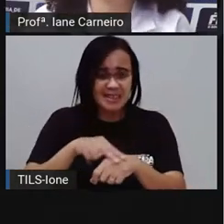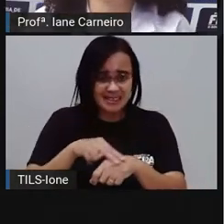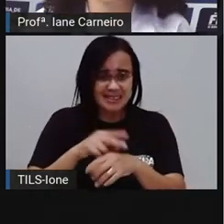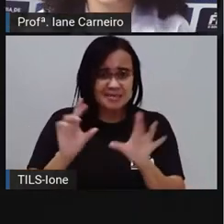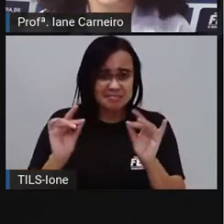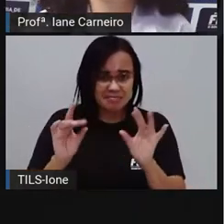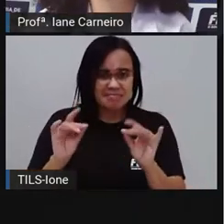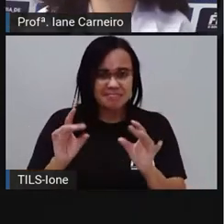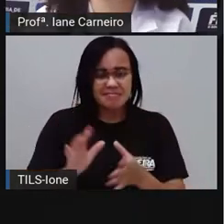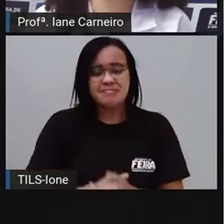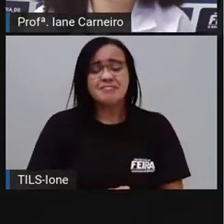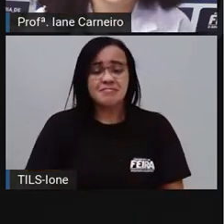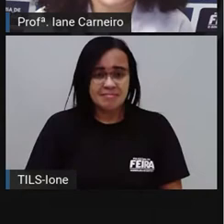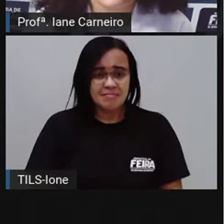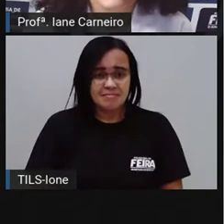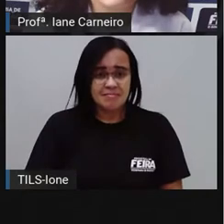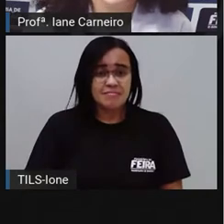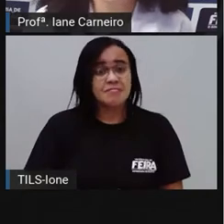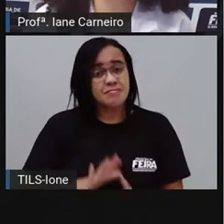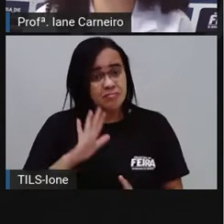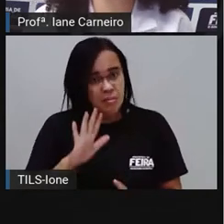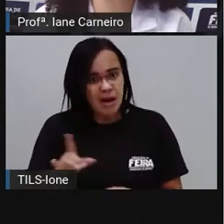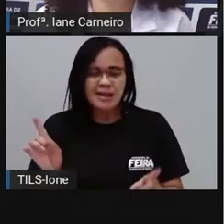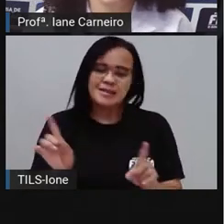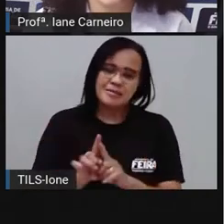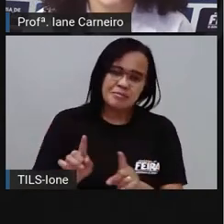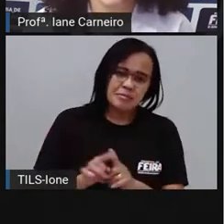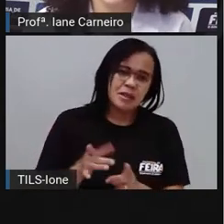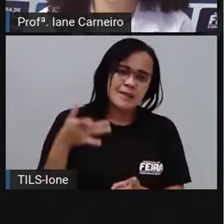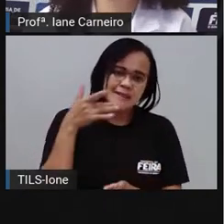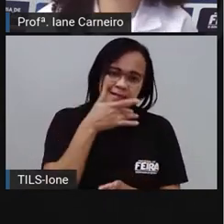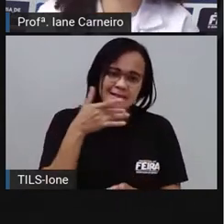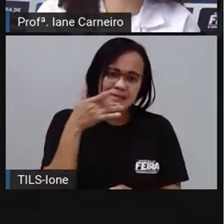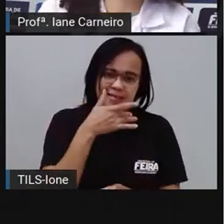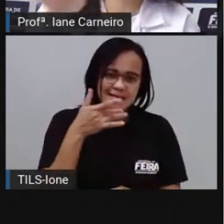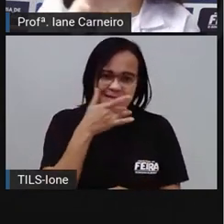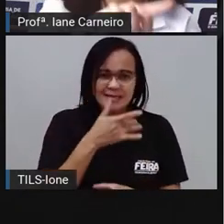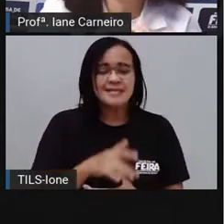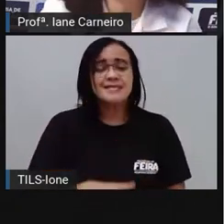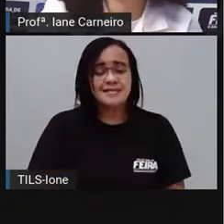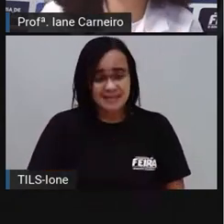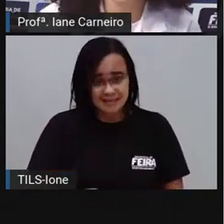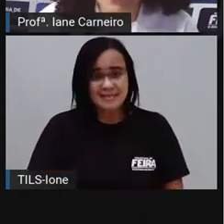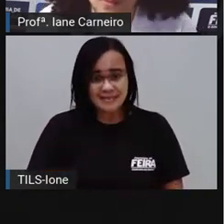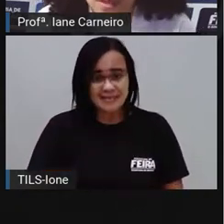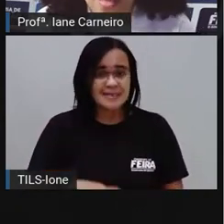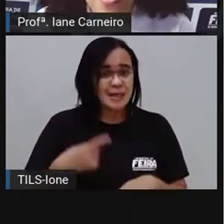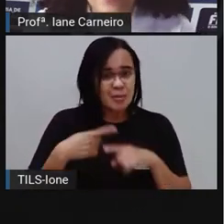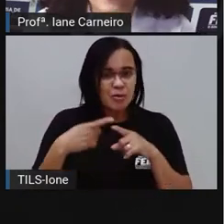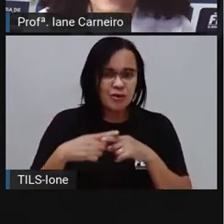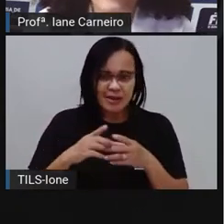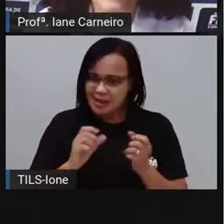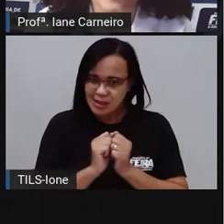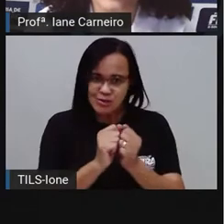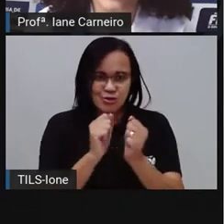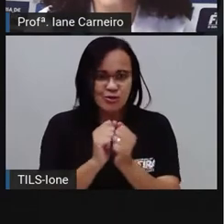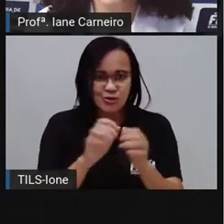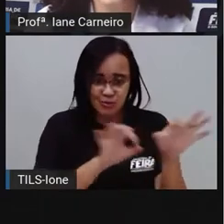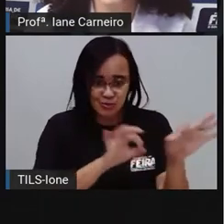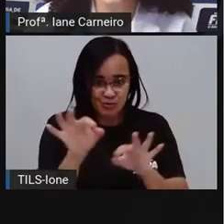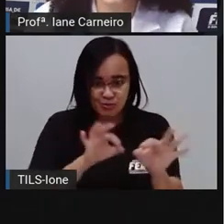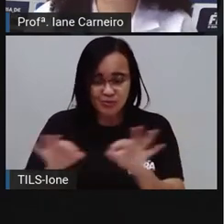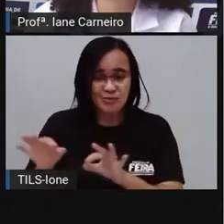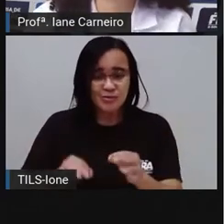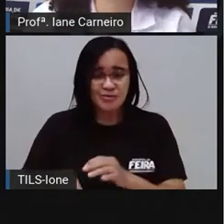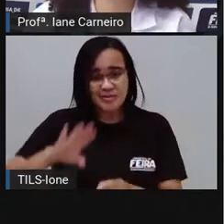vatapá, né? Mas é também, assim, delícia, né? E que são os acompanhamentos do acarajê, né?